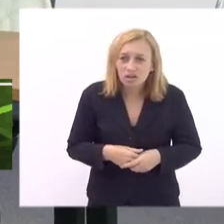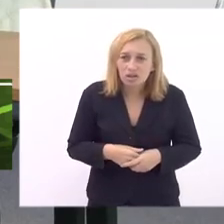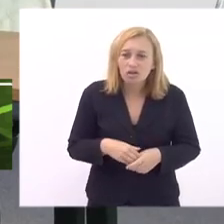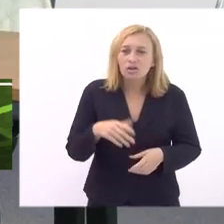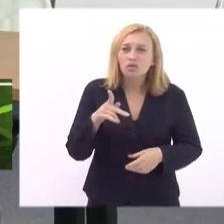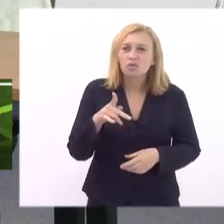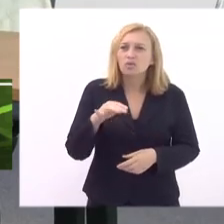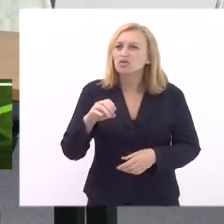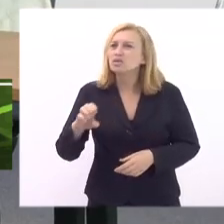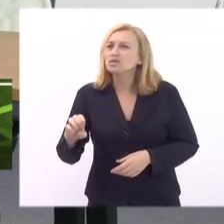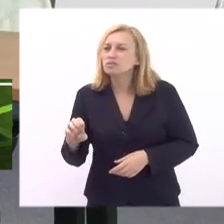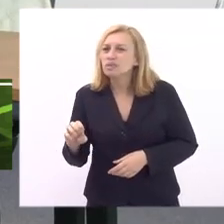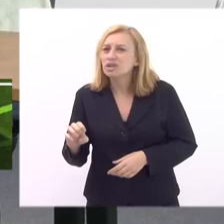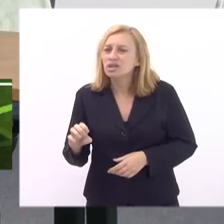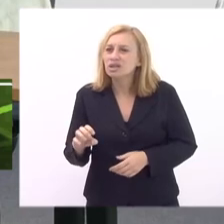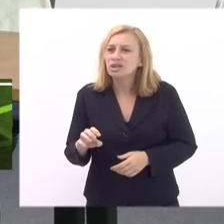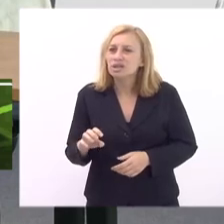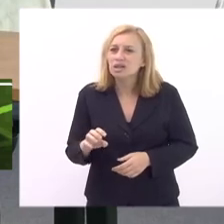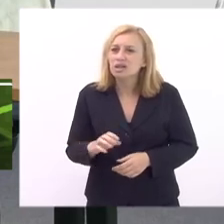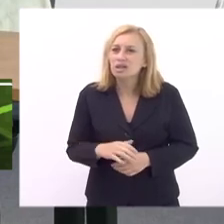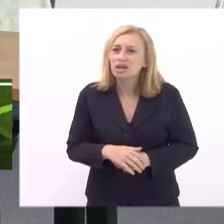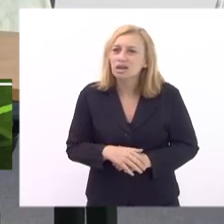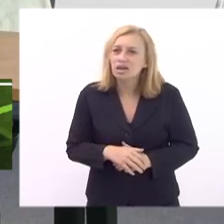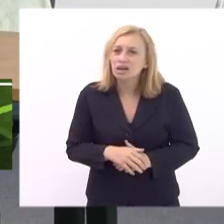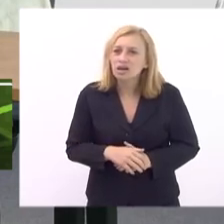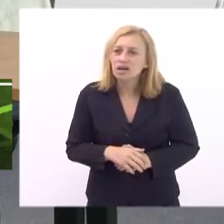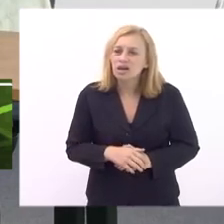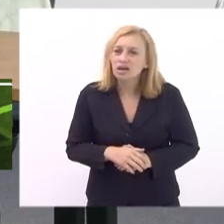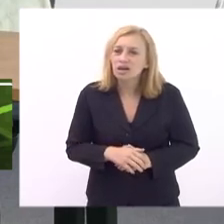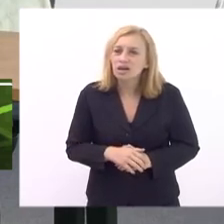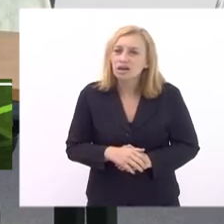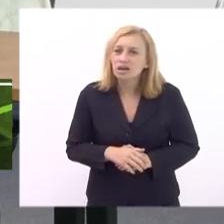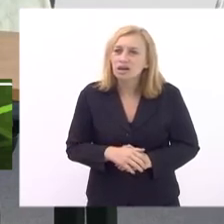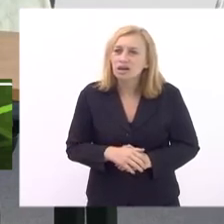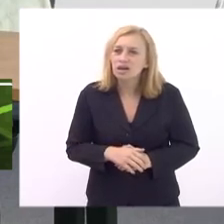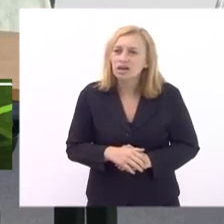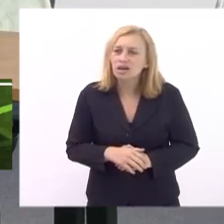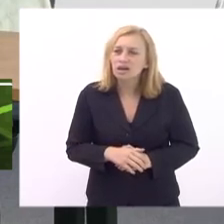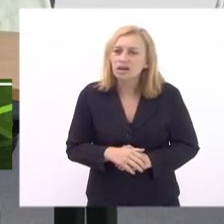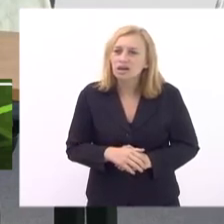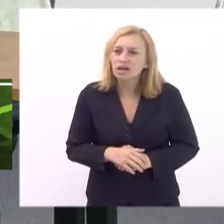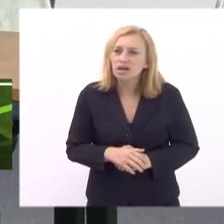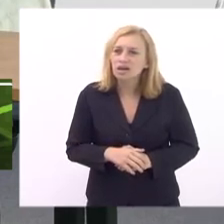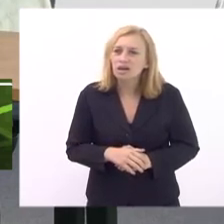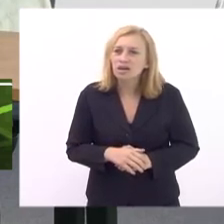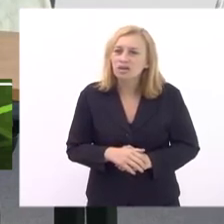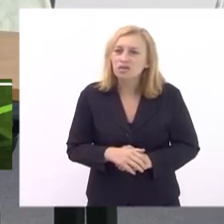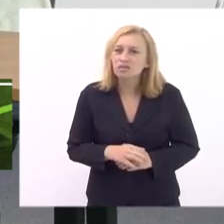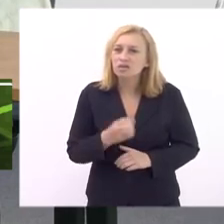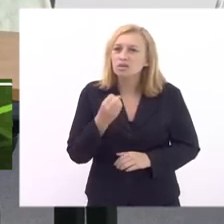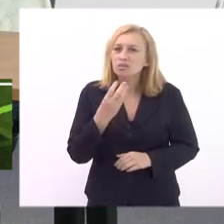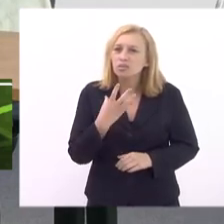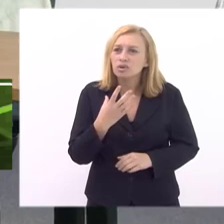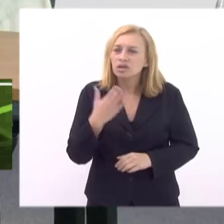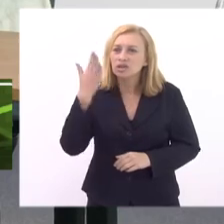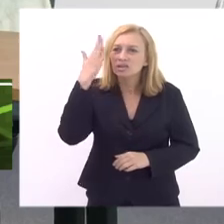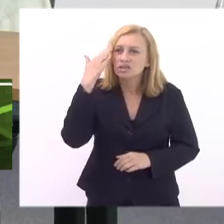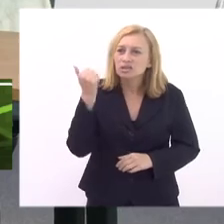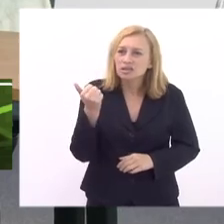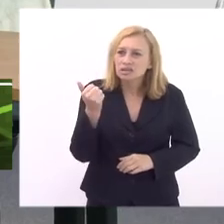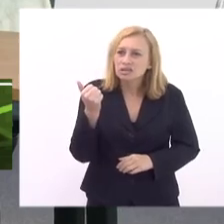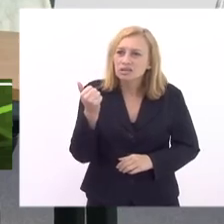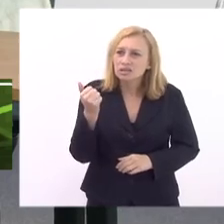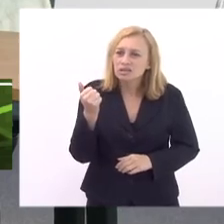a professora Terezinha Machado bom a gente sabe que a